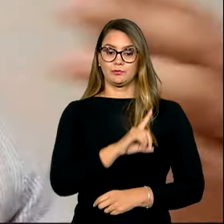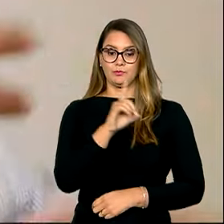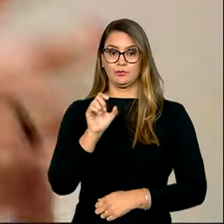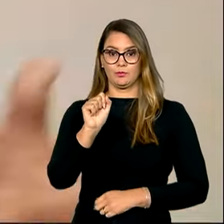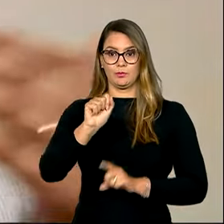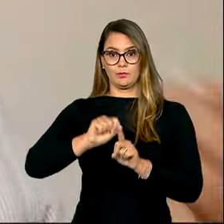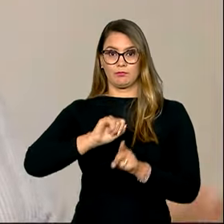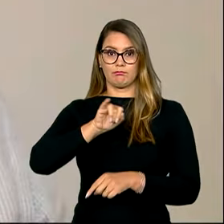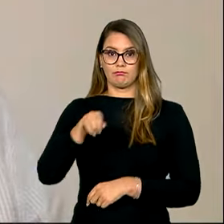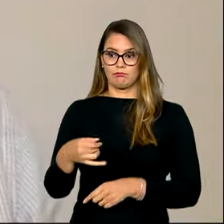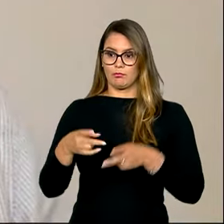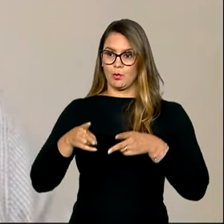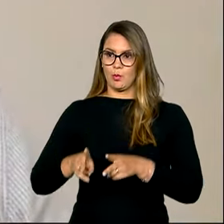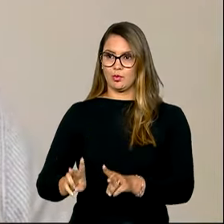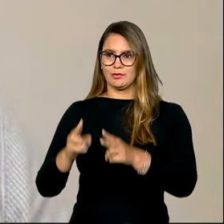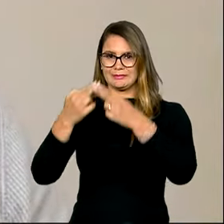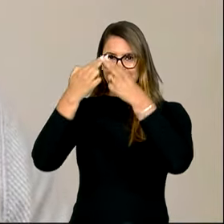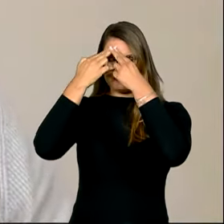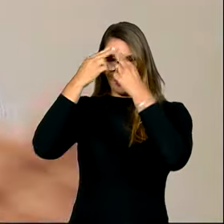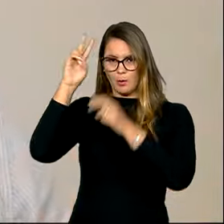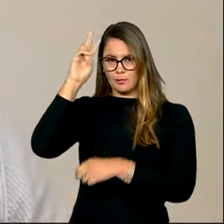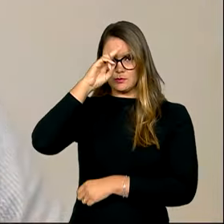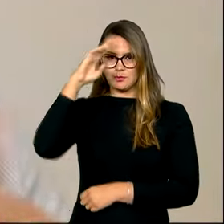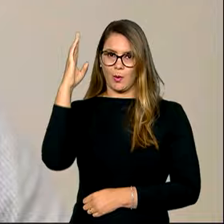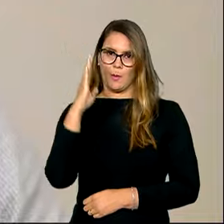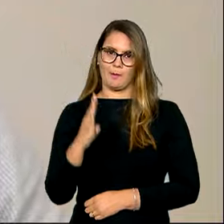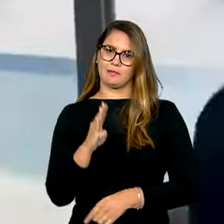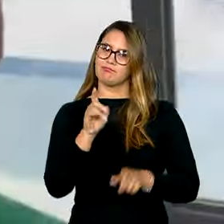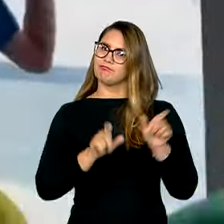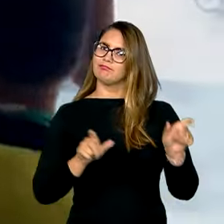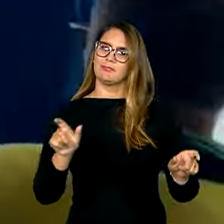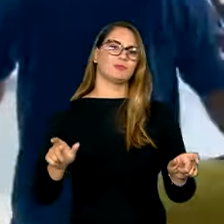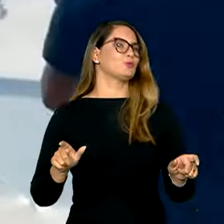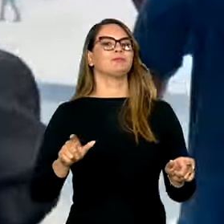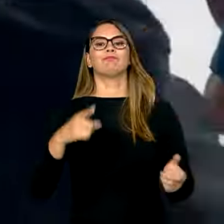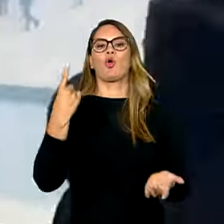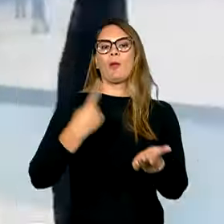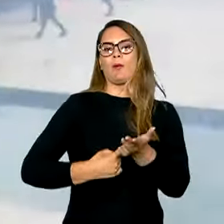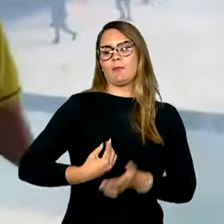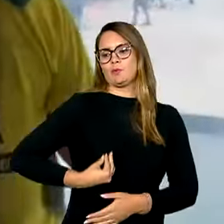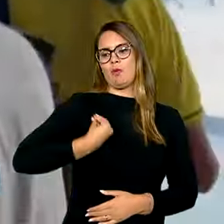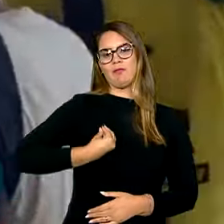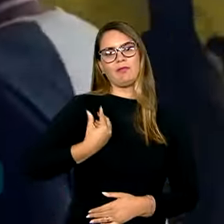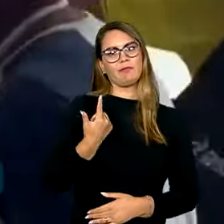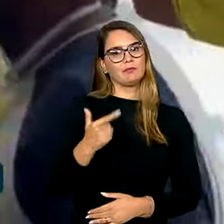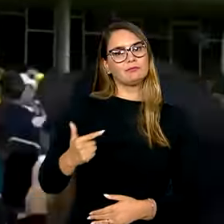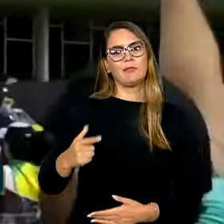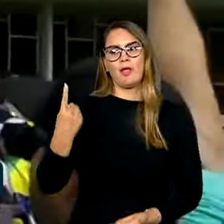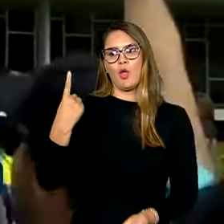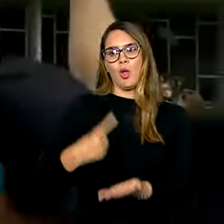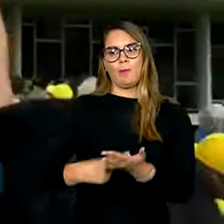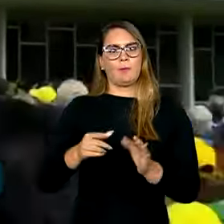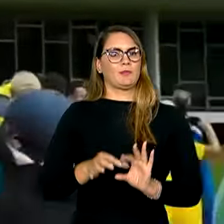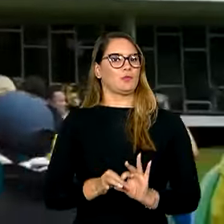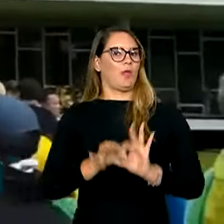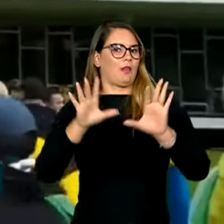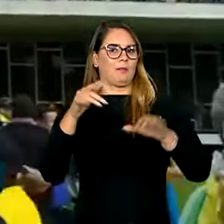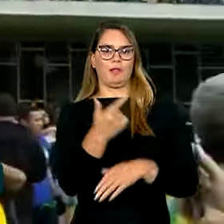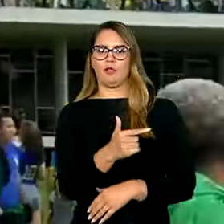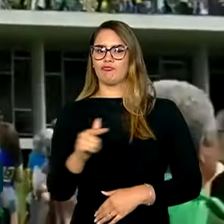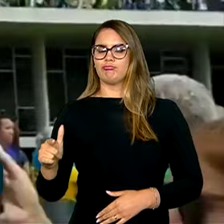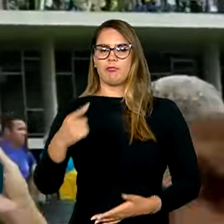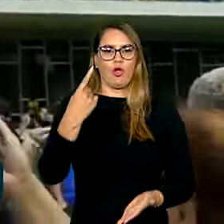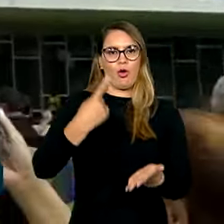parte, de todos esses traumas da história brasileira. De pessoas que não têm compromisso com a vida, que não têm compromisso com a liberdade, de pessoas que não tiveram